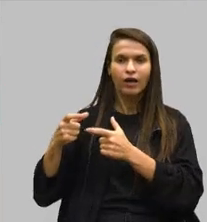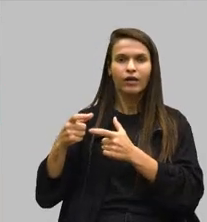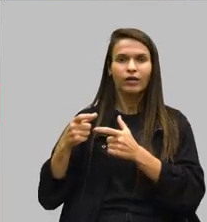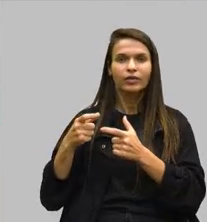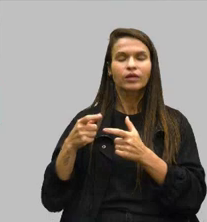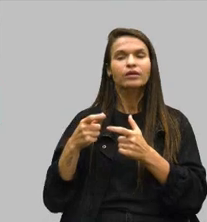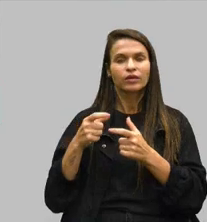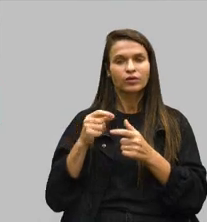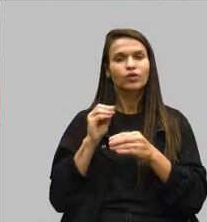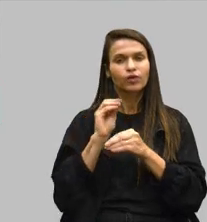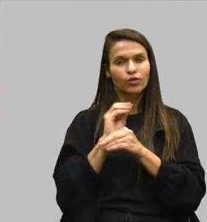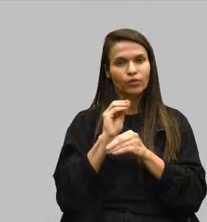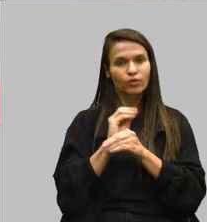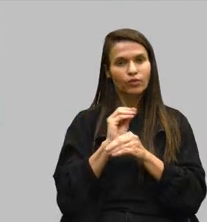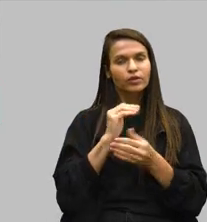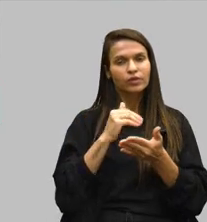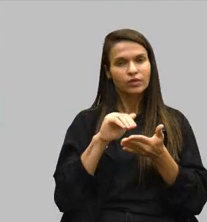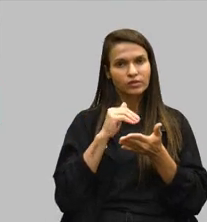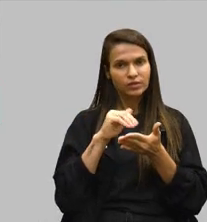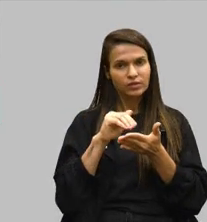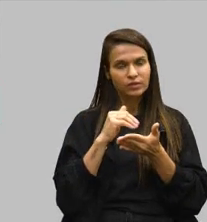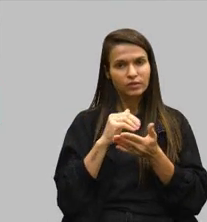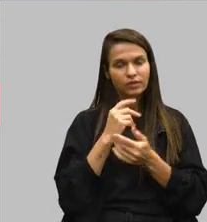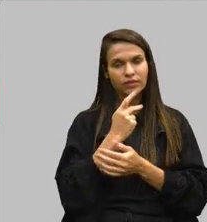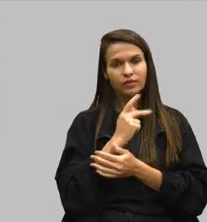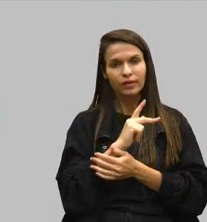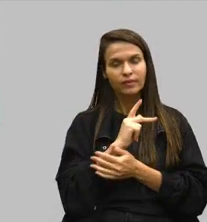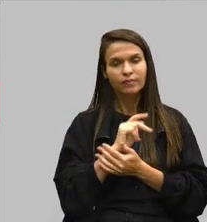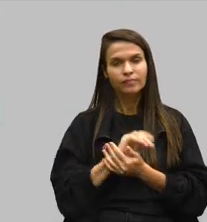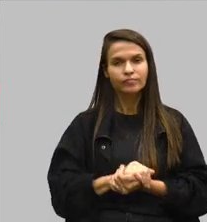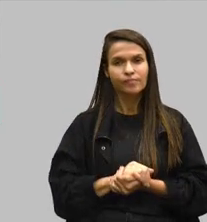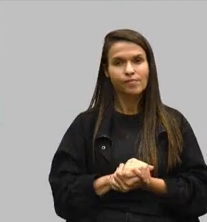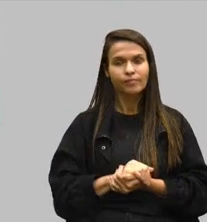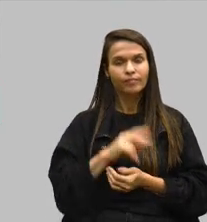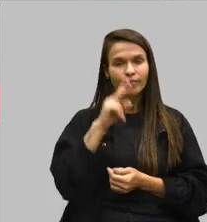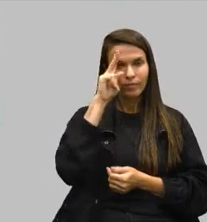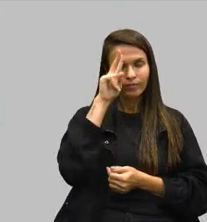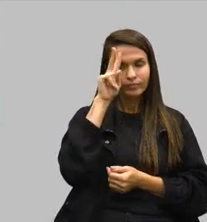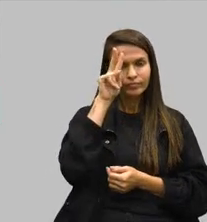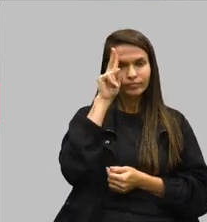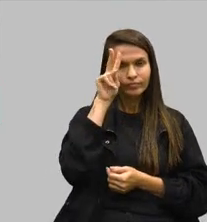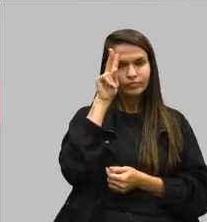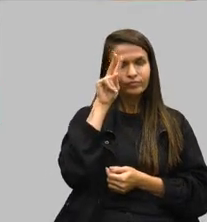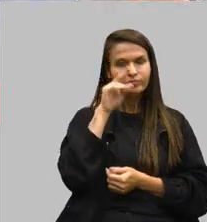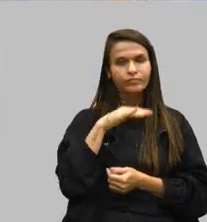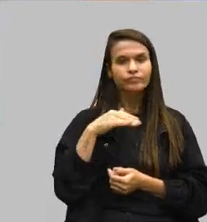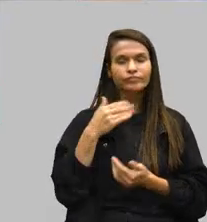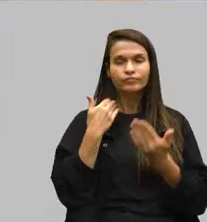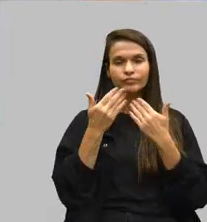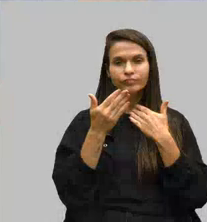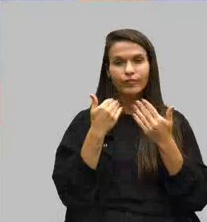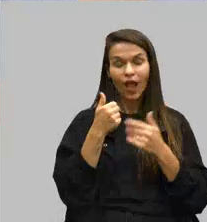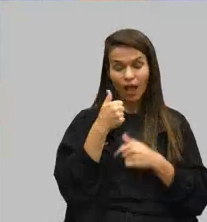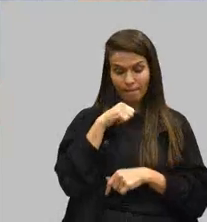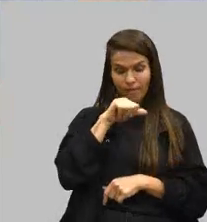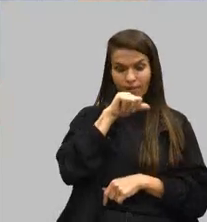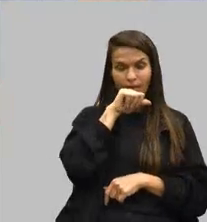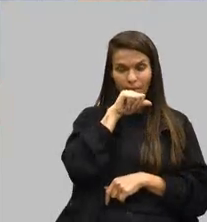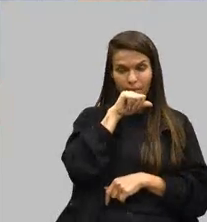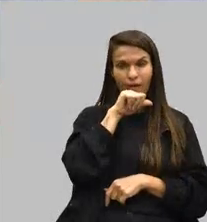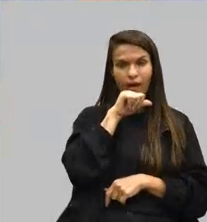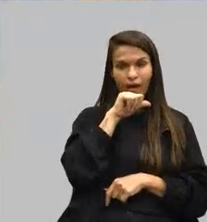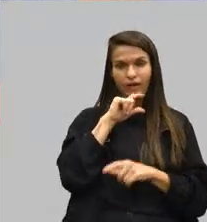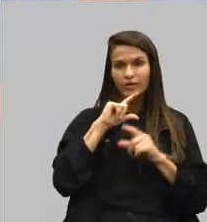que cuida da secretaria dela. E eu lembro que a gente estava ali naquele papo, eu falei assim, a minha mãe saiu